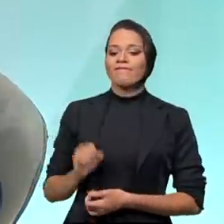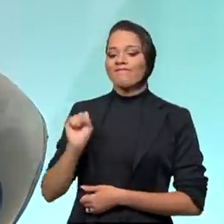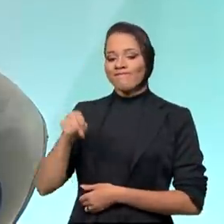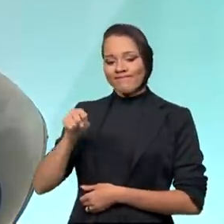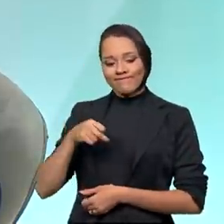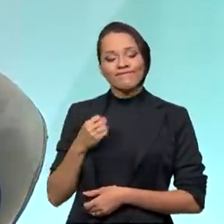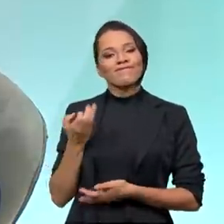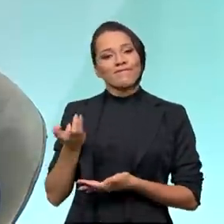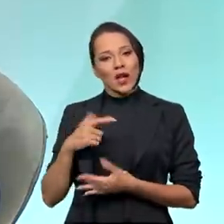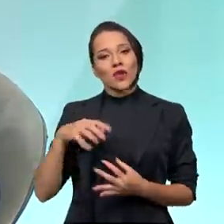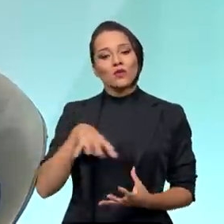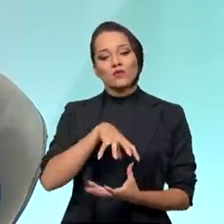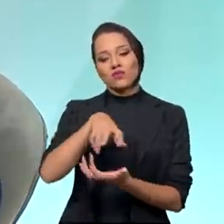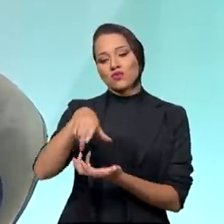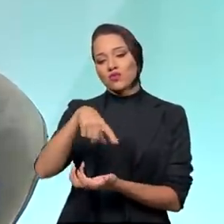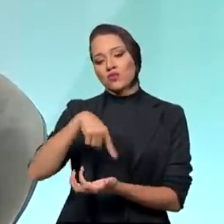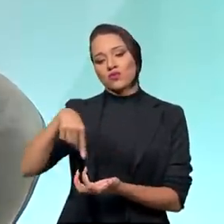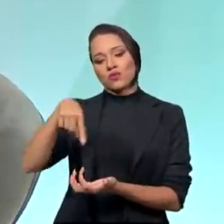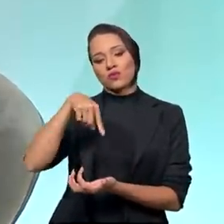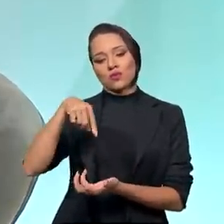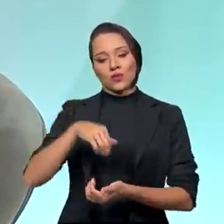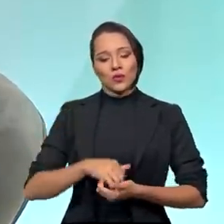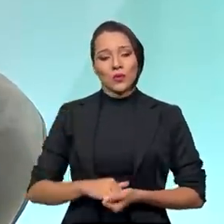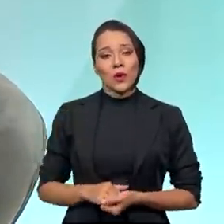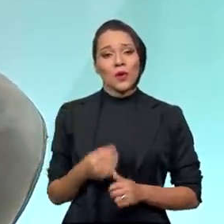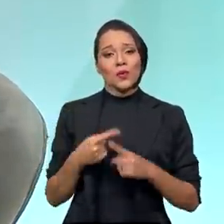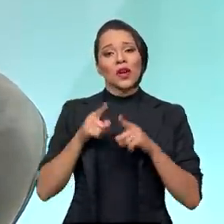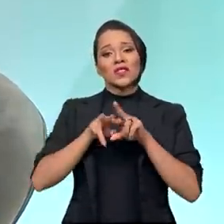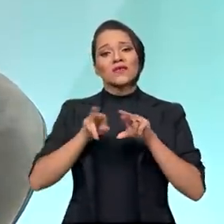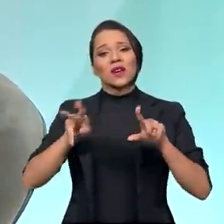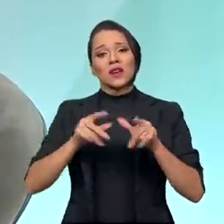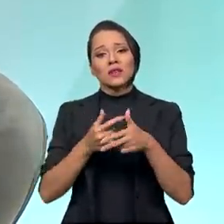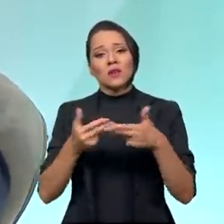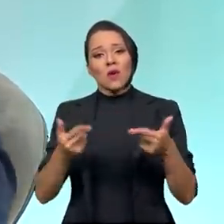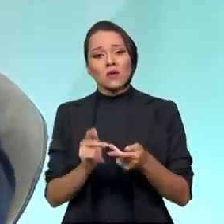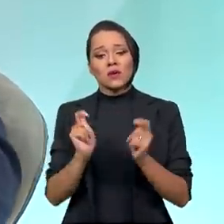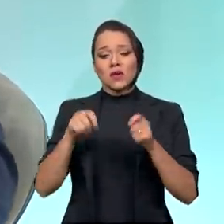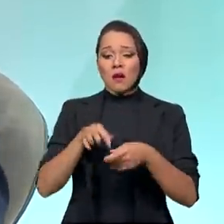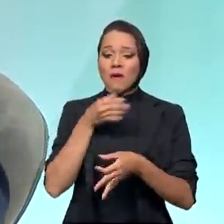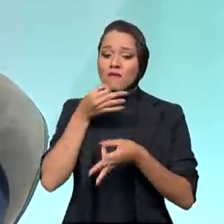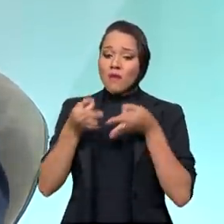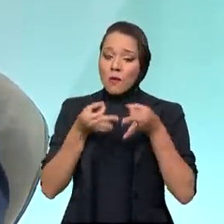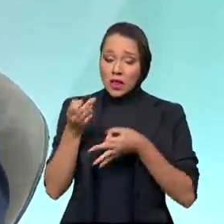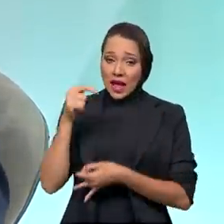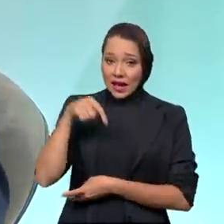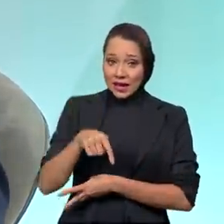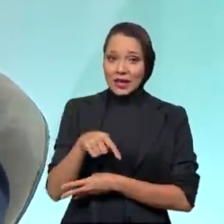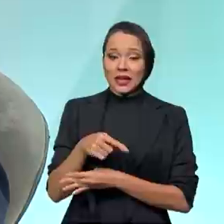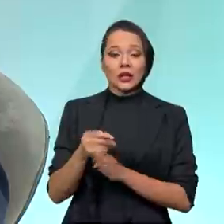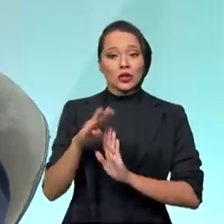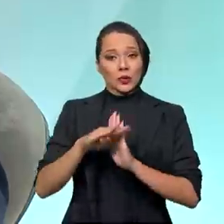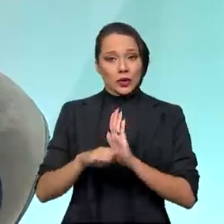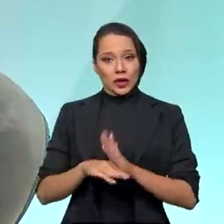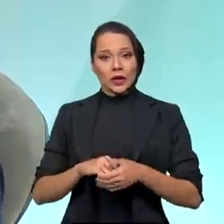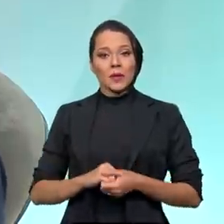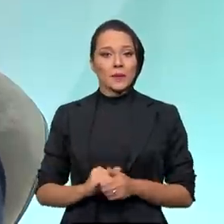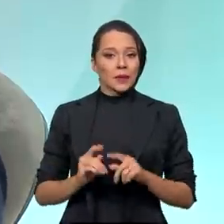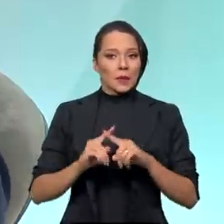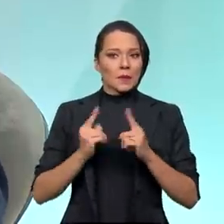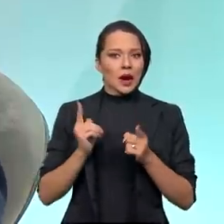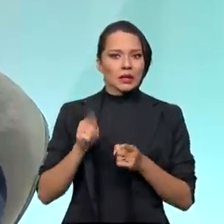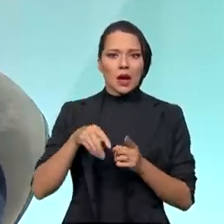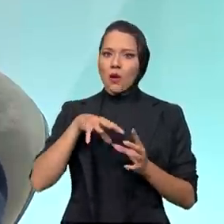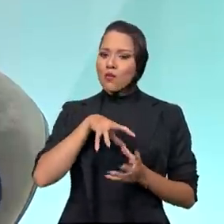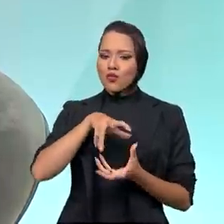tendência mundial, devido a vários fatores que a gente pode comentar aqui no programa, mas é uma